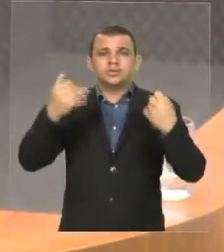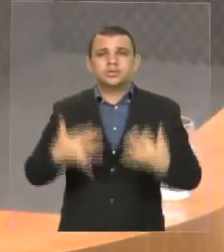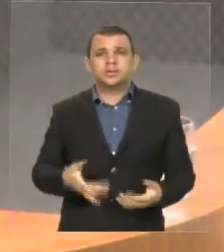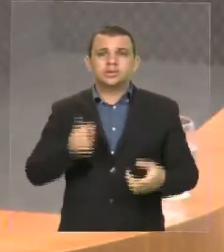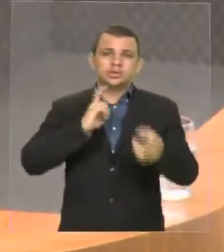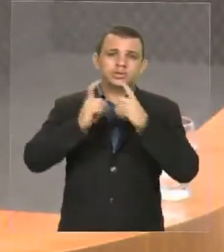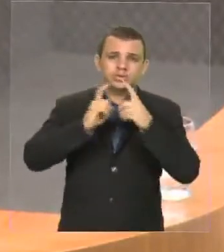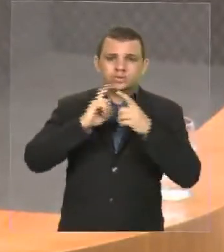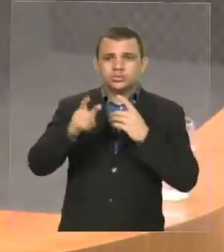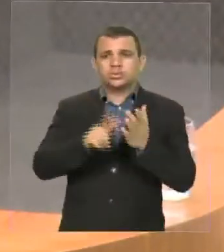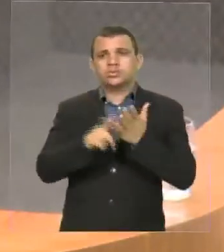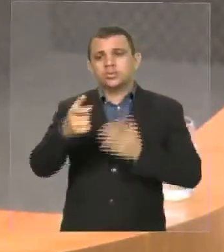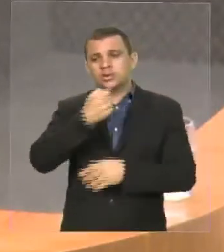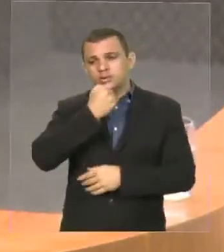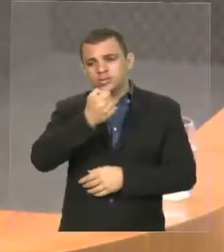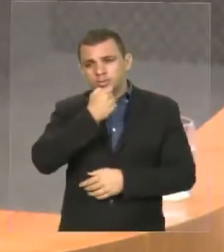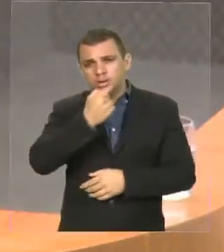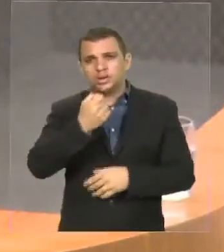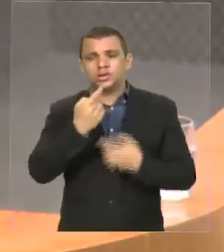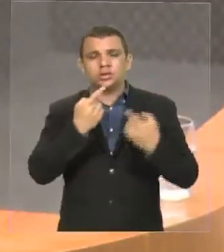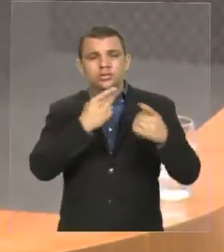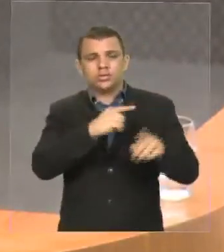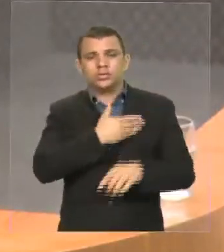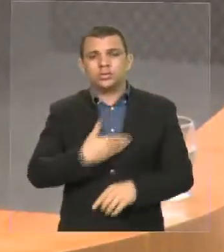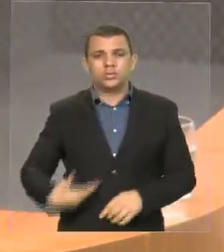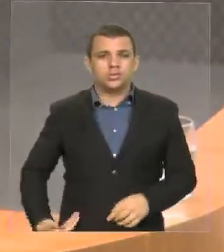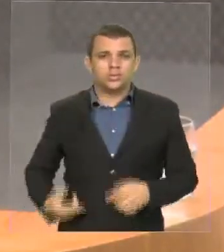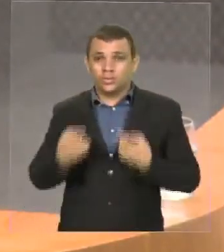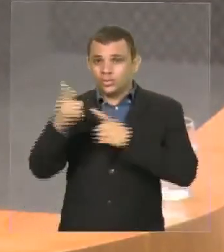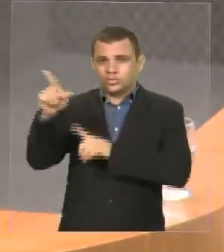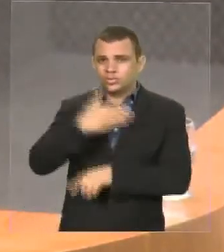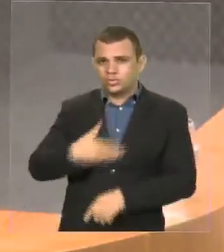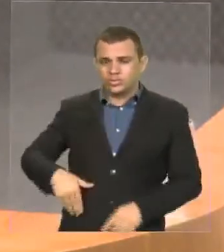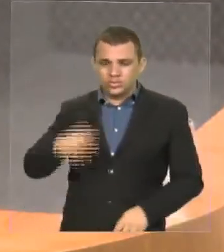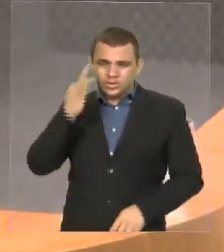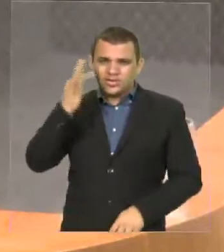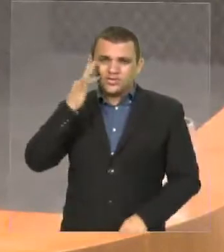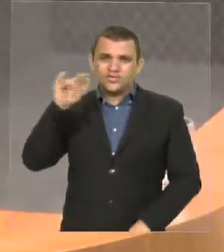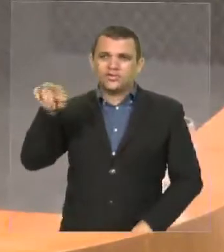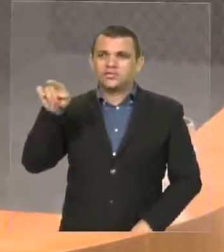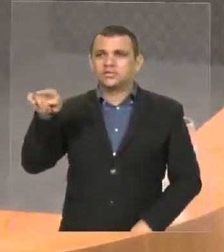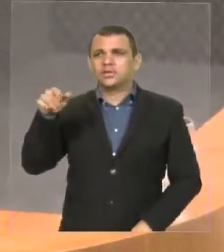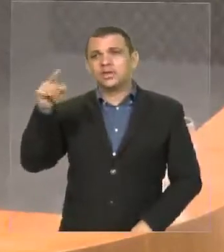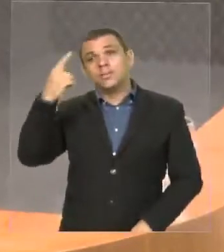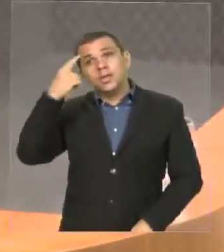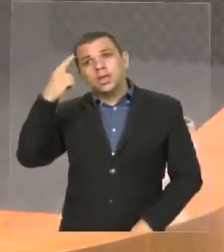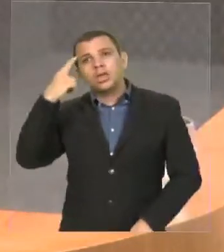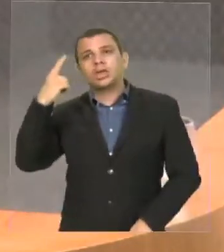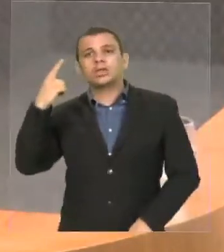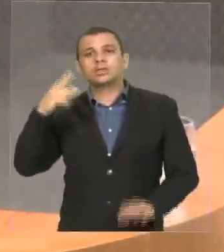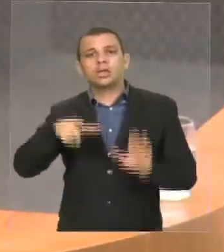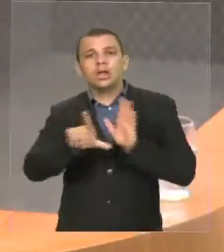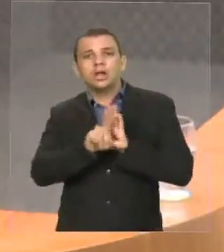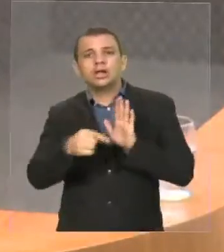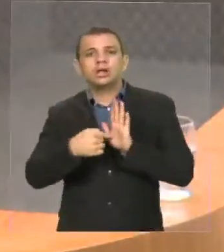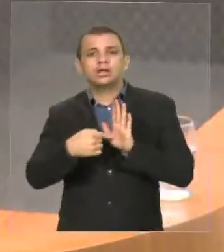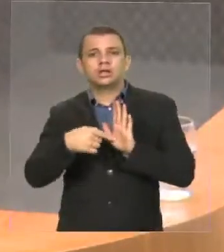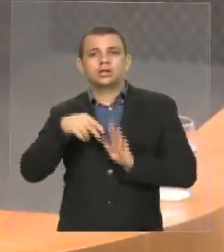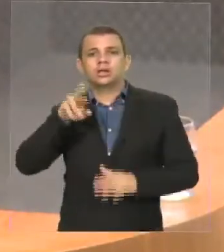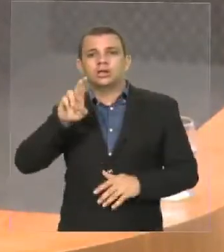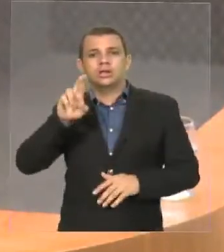nem na imprensa, do próprio governador, o que ele pensa em fazer em relação à lei de